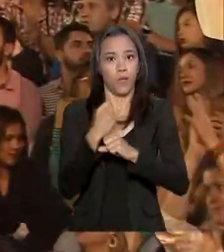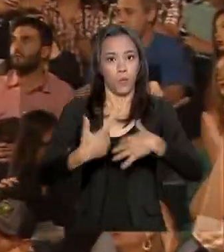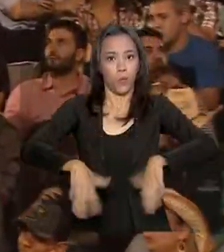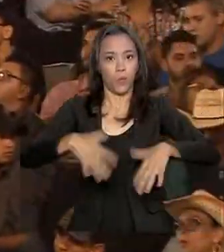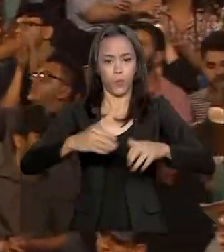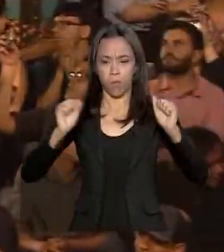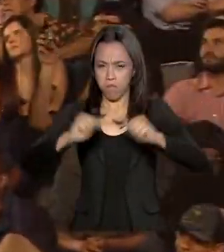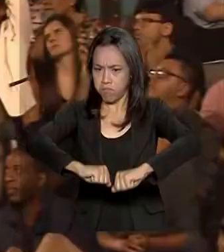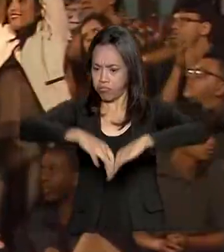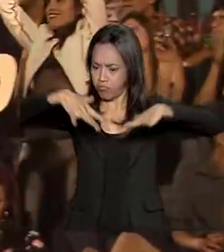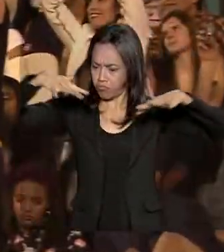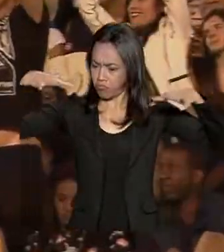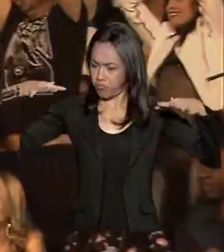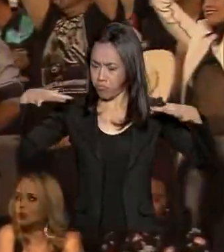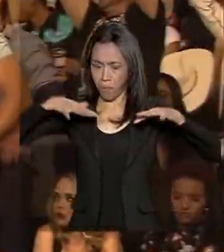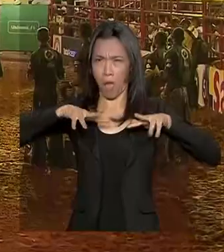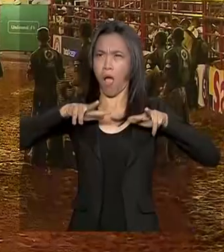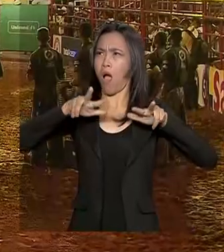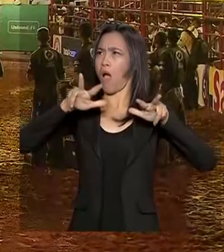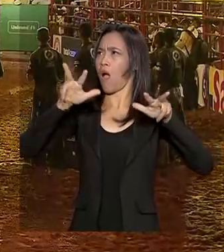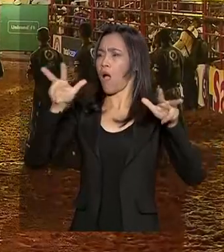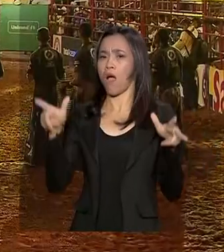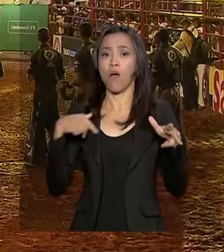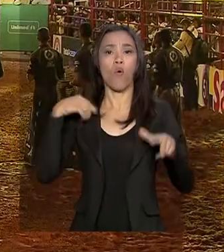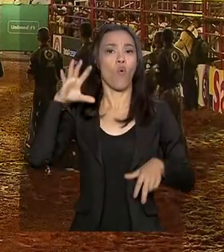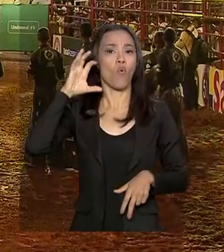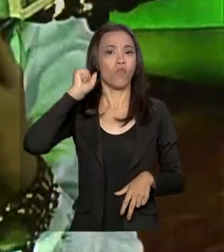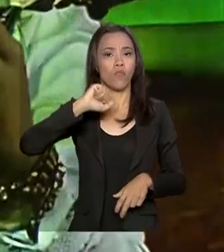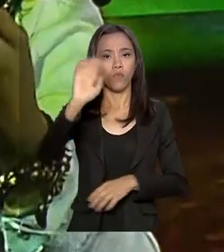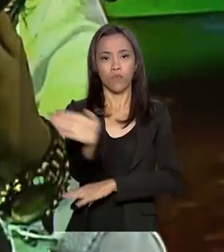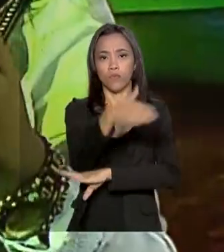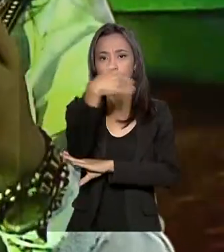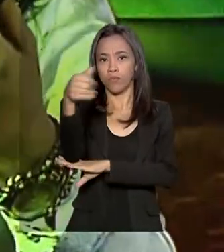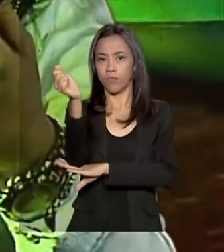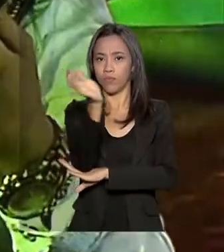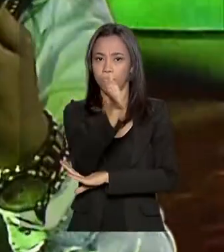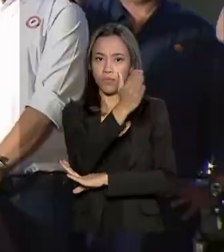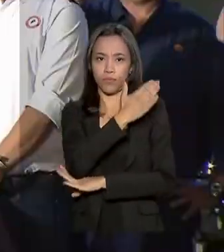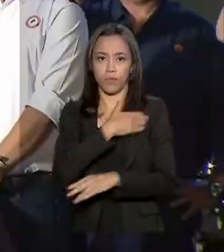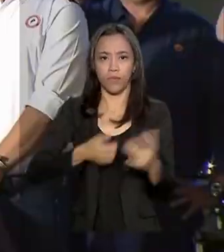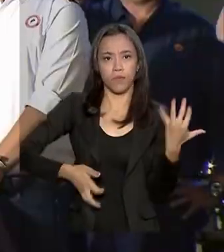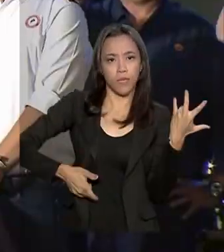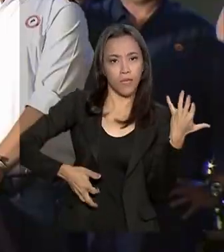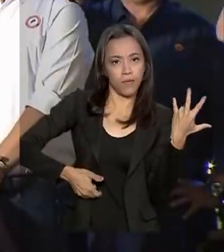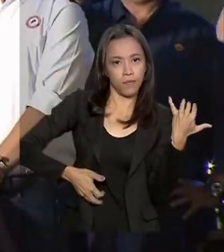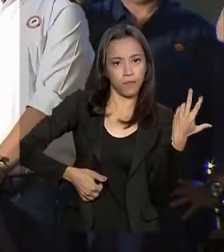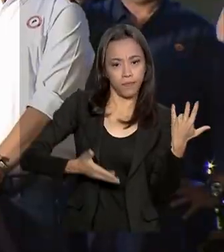arena lotada, o presidente ouviu o hino nacional ao som da viola caipira.